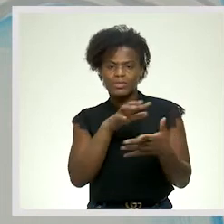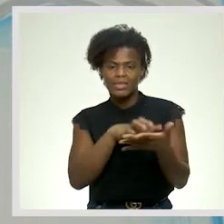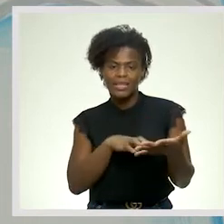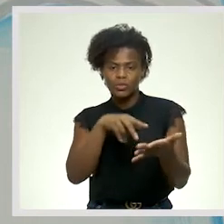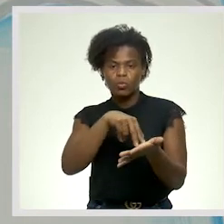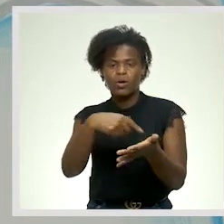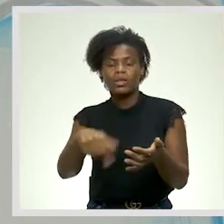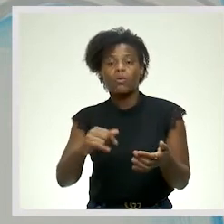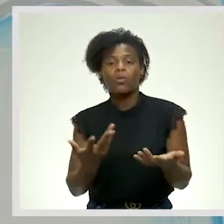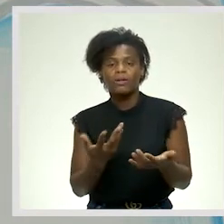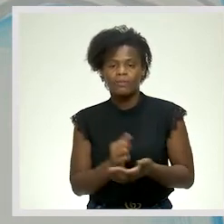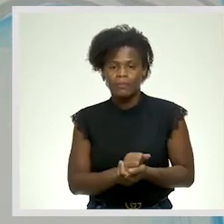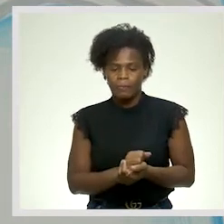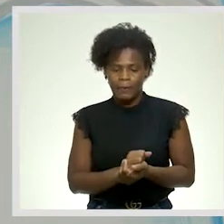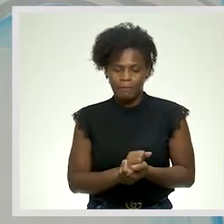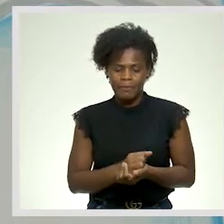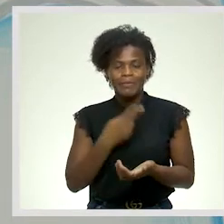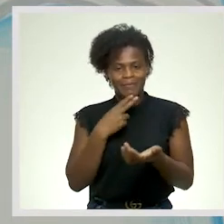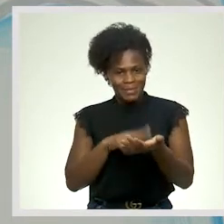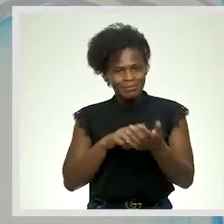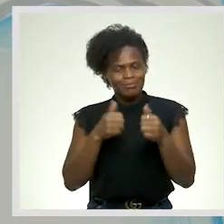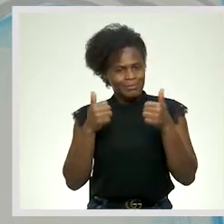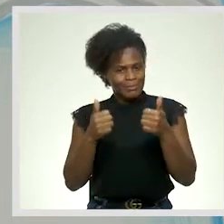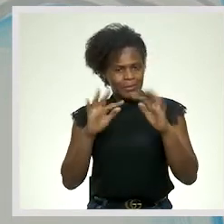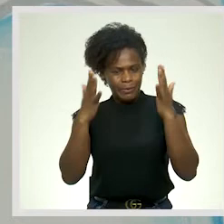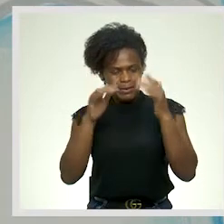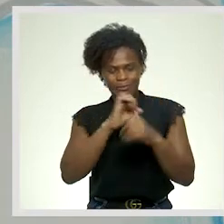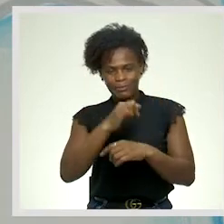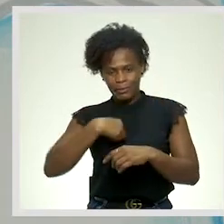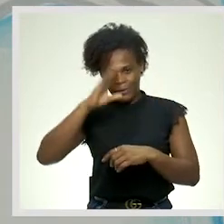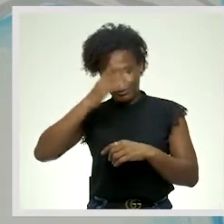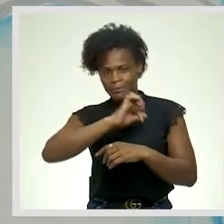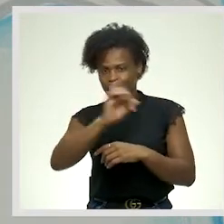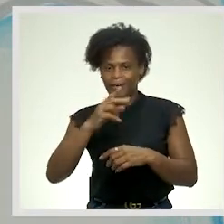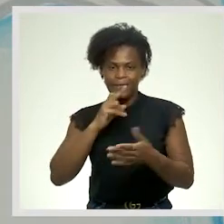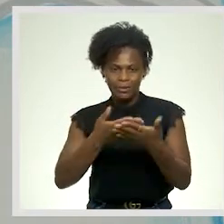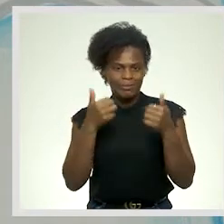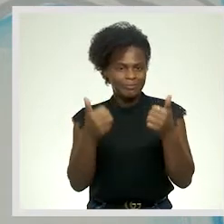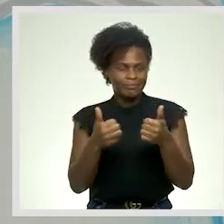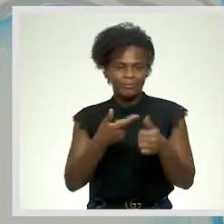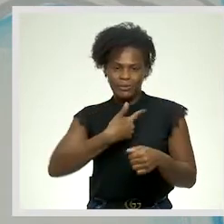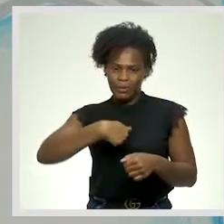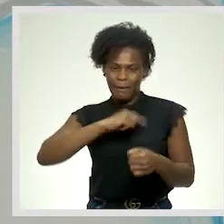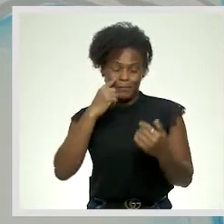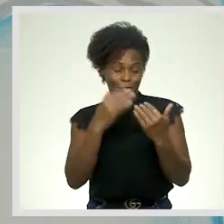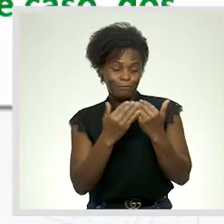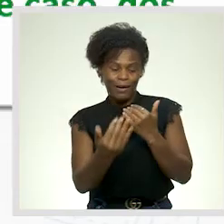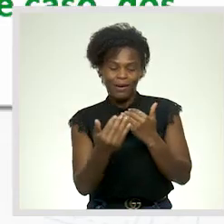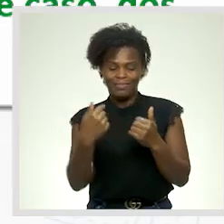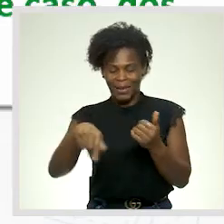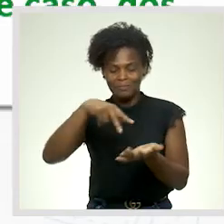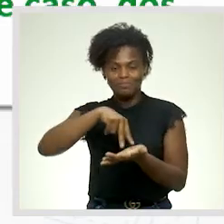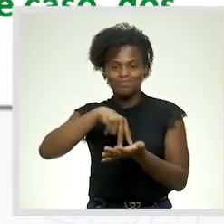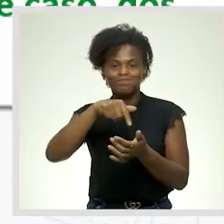presença? Exatamente! Eu sabia que você ia responder, certo. Nós estamos em presença,